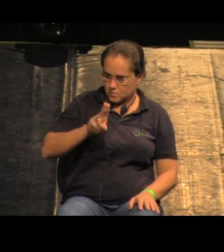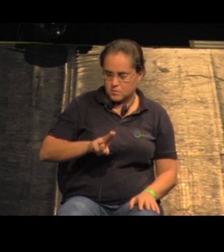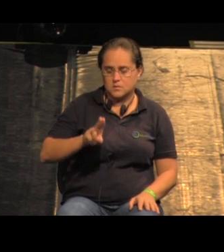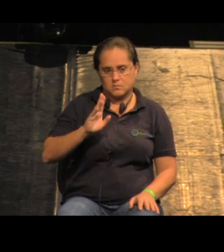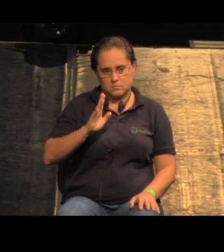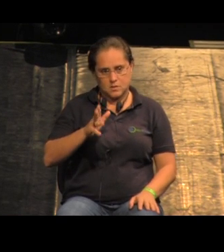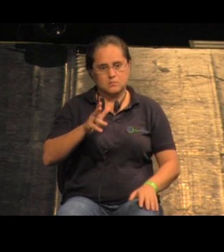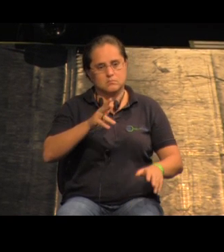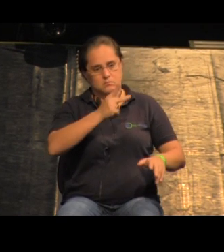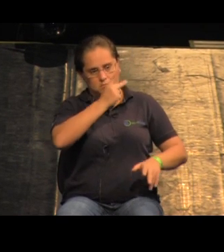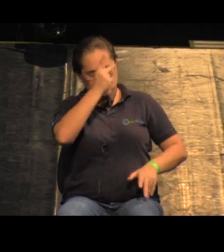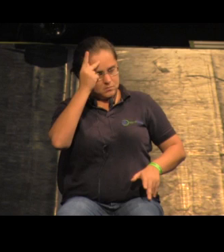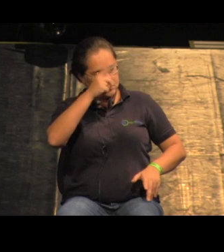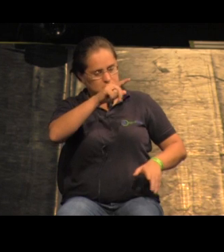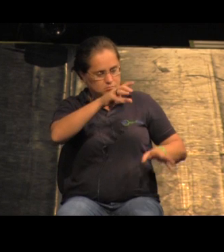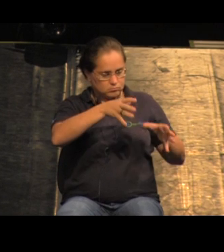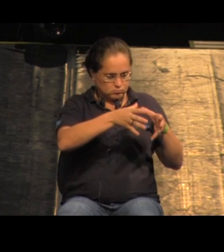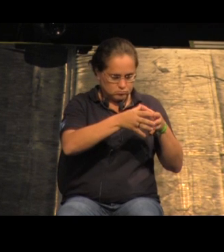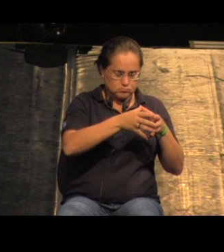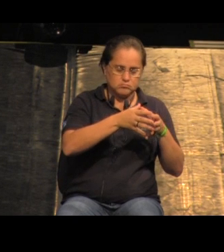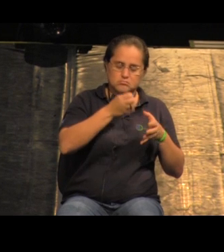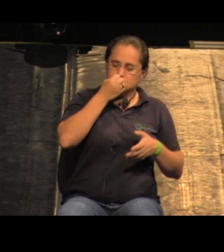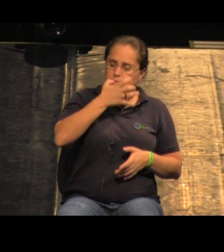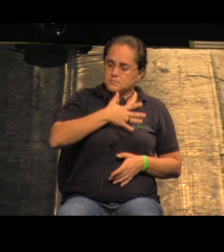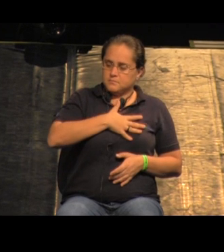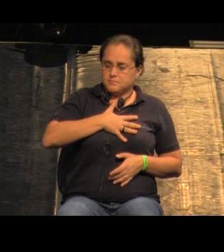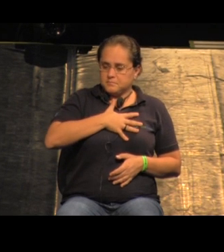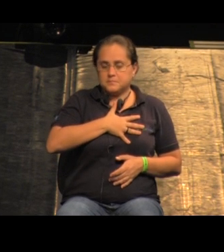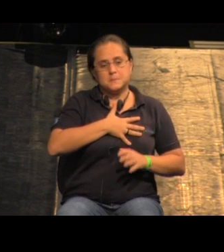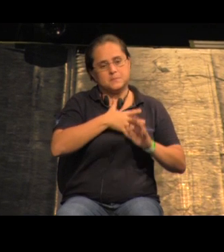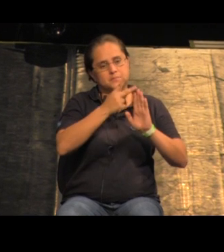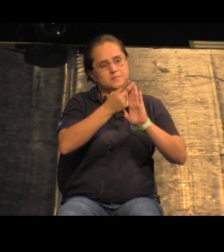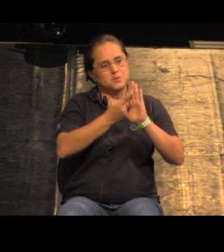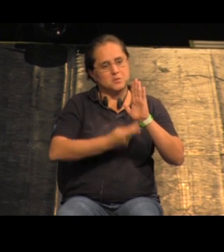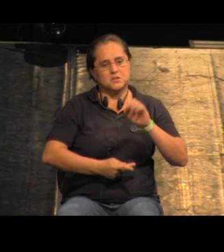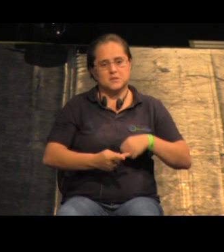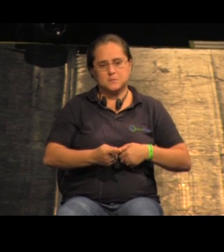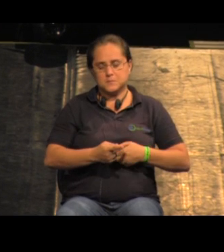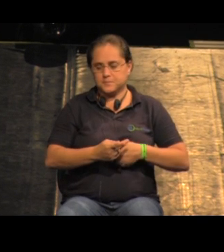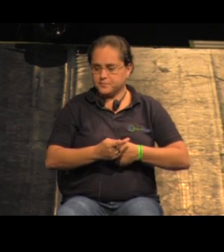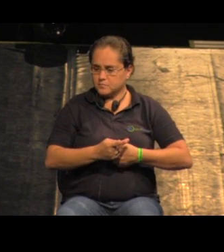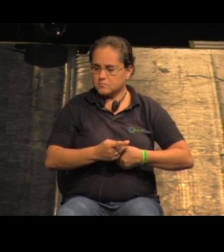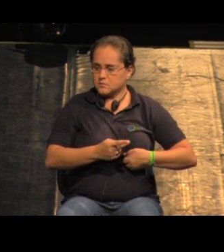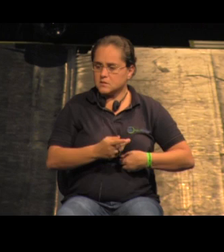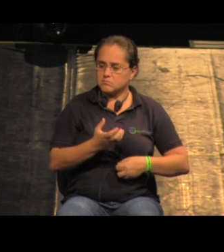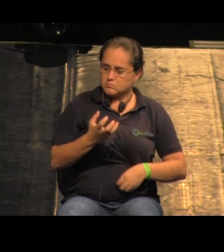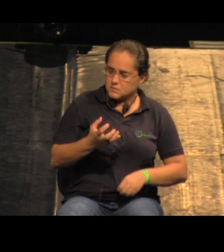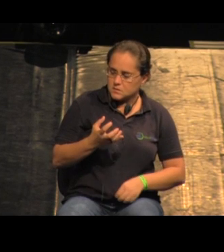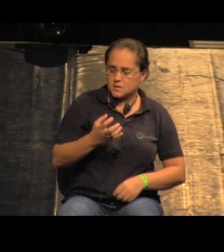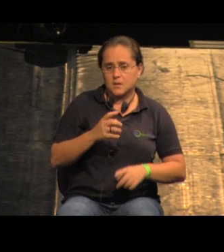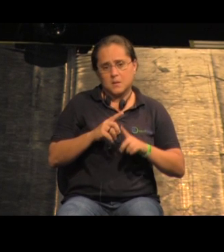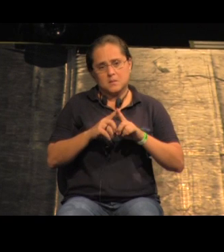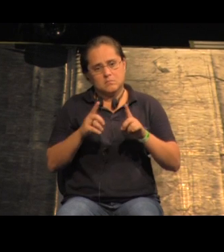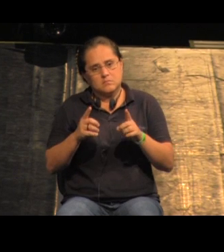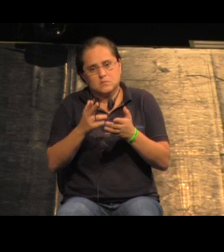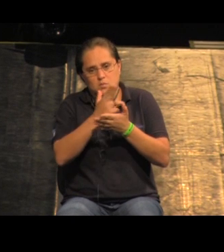comunidade o que é muito gratificante para a gente o projeto não é de longe aquilo que a gente esperava do ponto